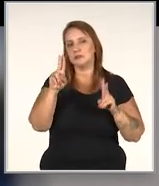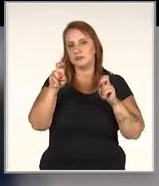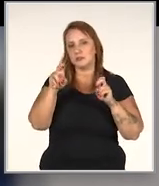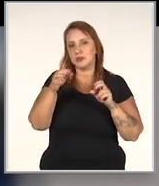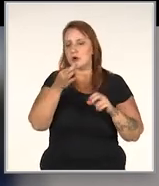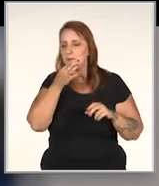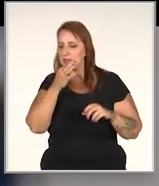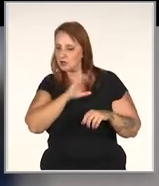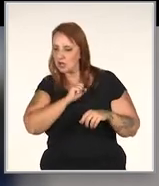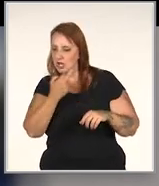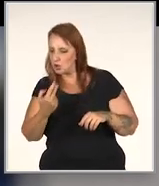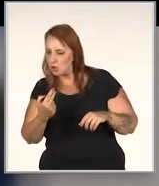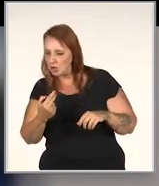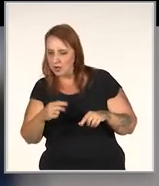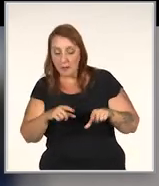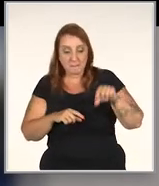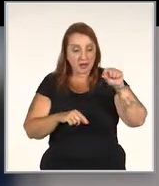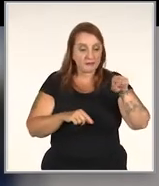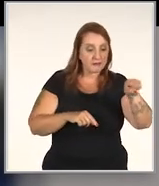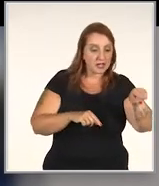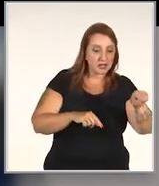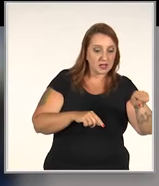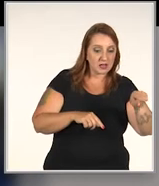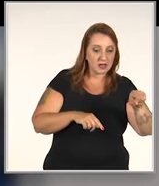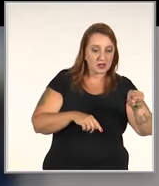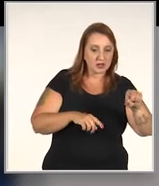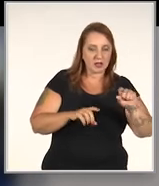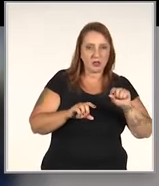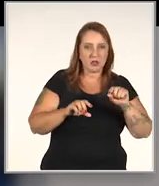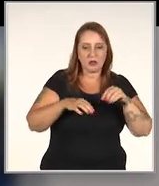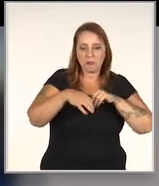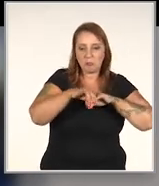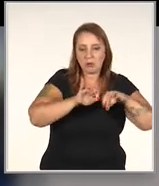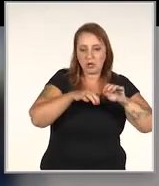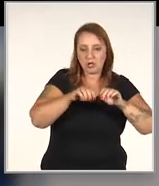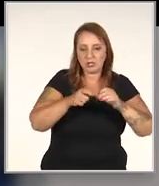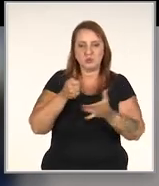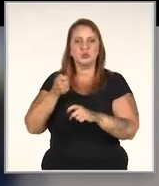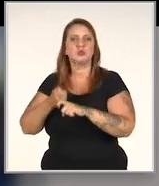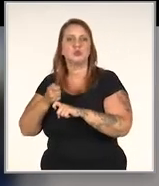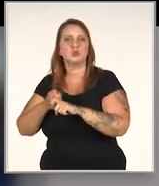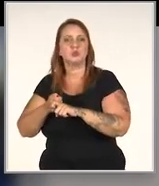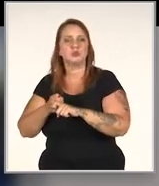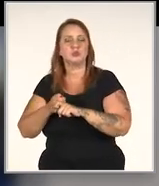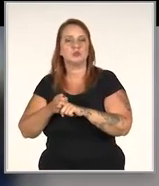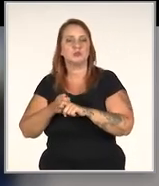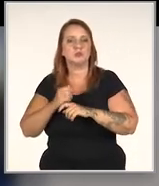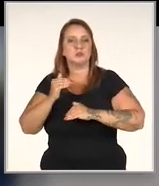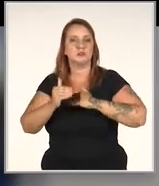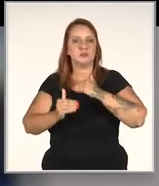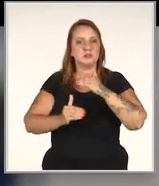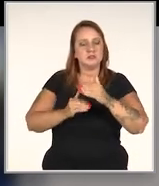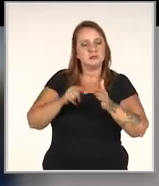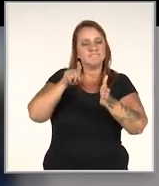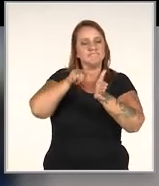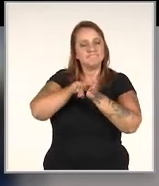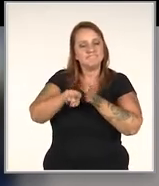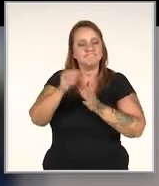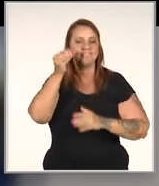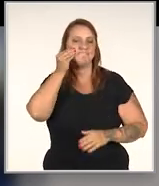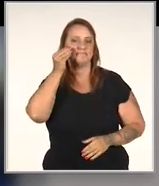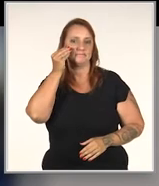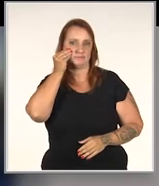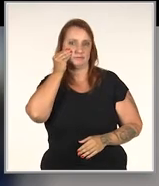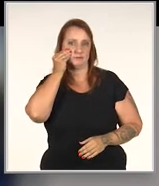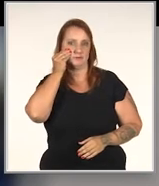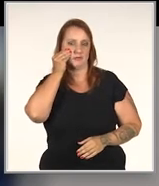isso? Ah, mas você gosta mais dessa cor? Você prefere um tecido mais mole, mais rígido? Então, à medida do possível, tem que